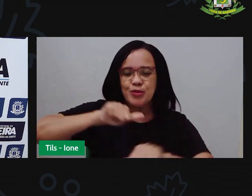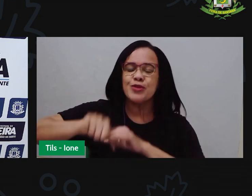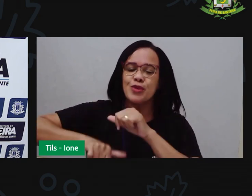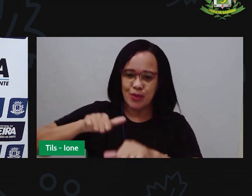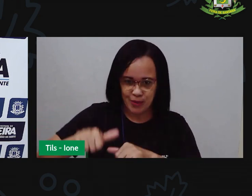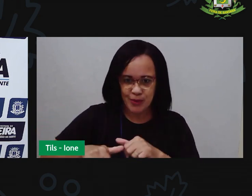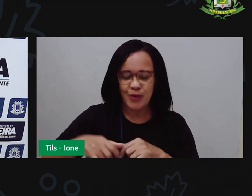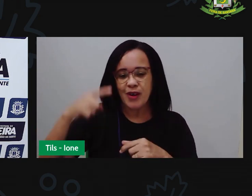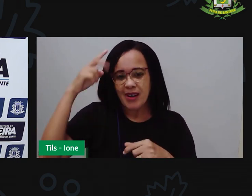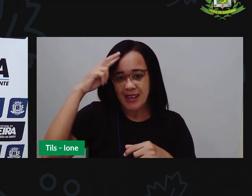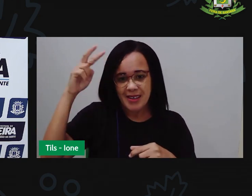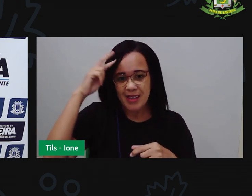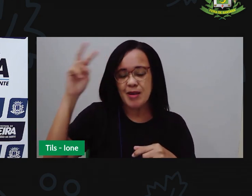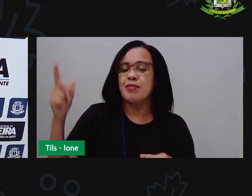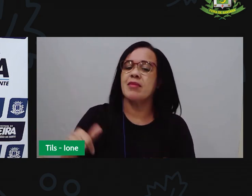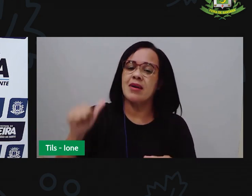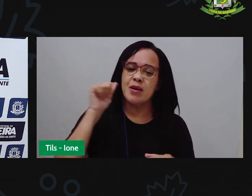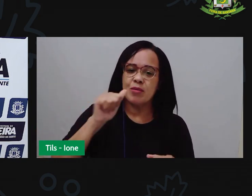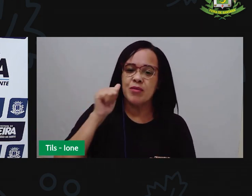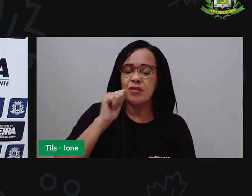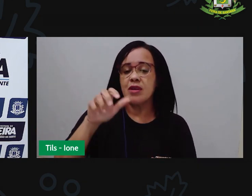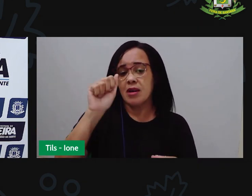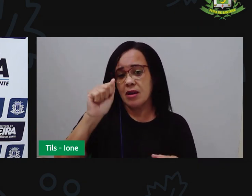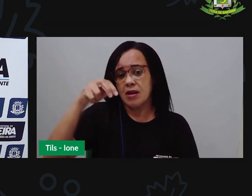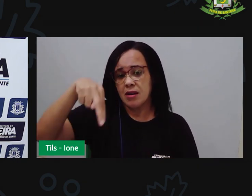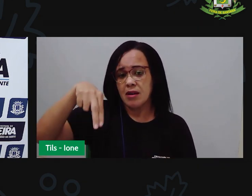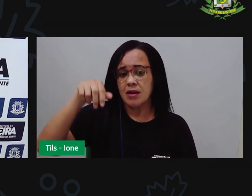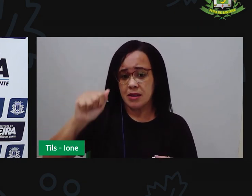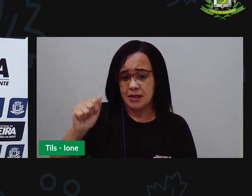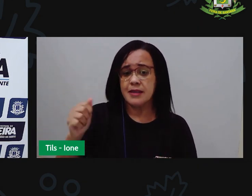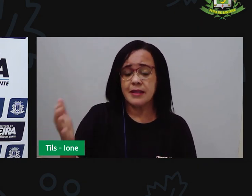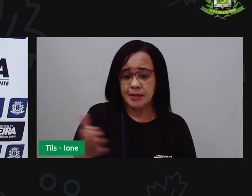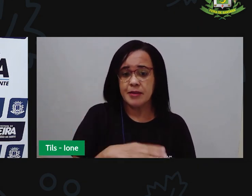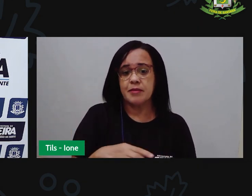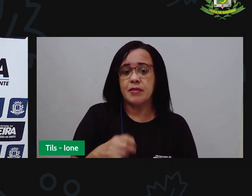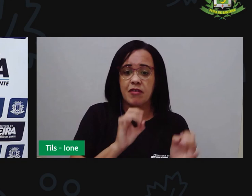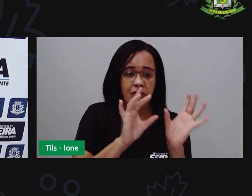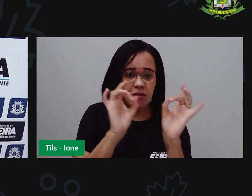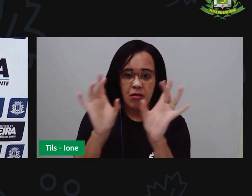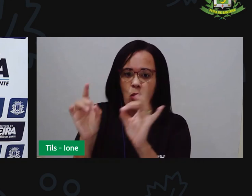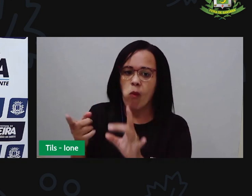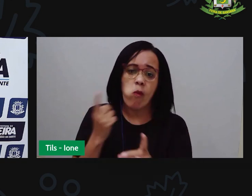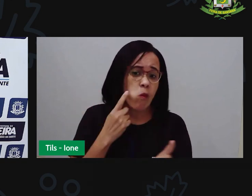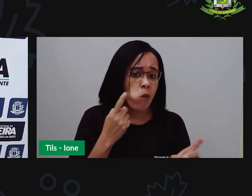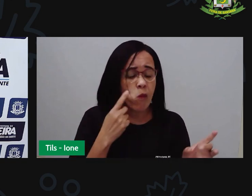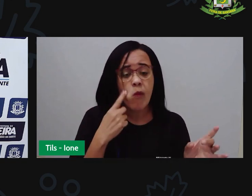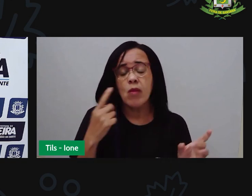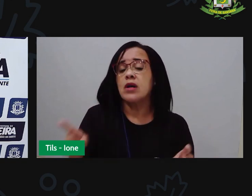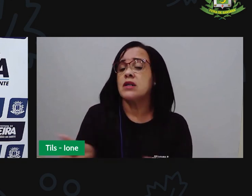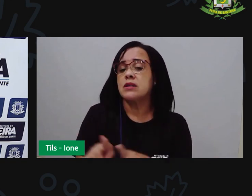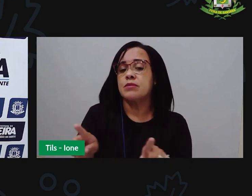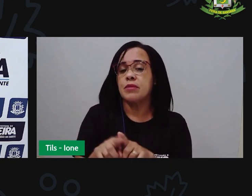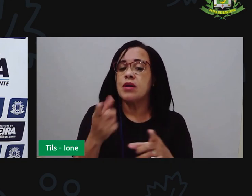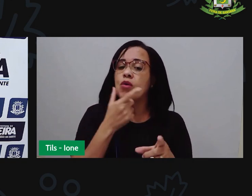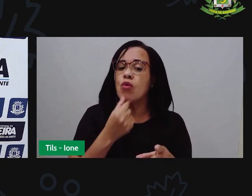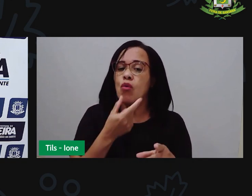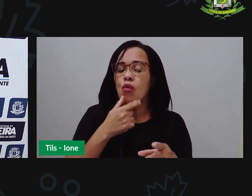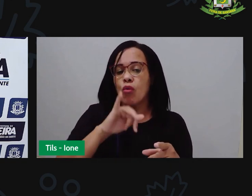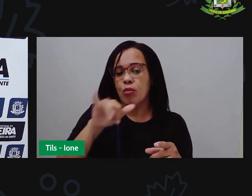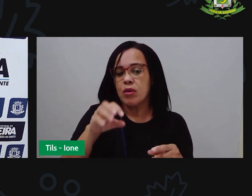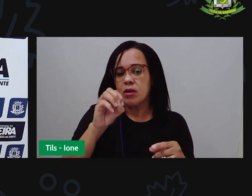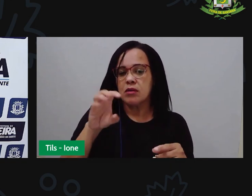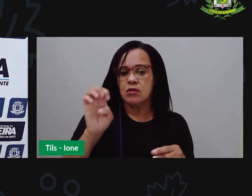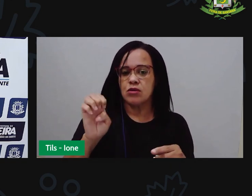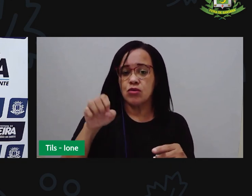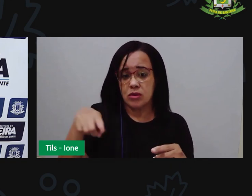Ana Gomes, que é vendedora de bala, o seu José Ferreira, que vende caldo de cana